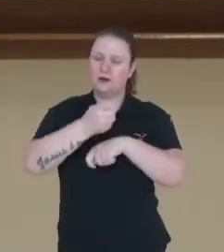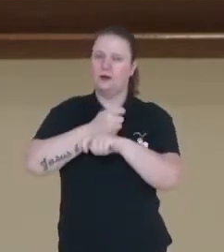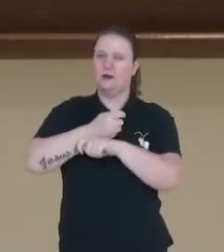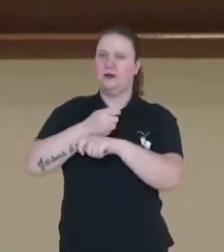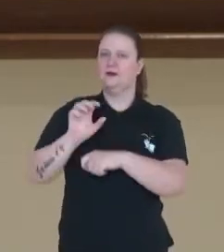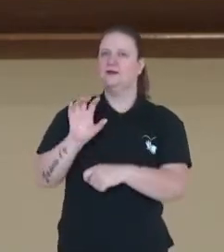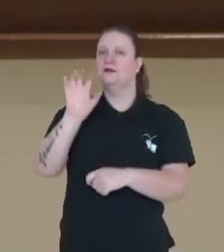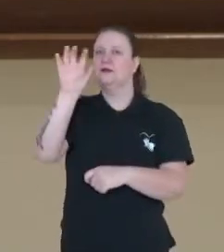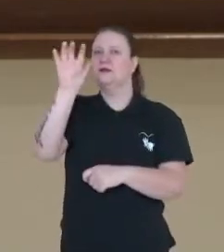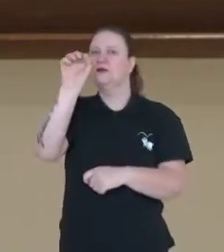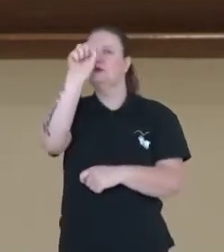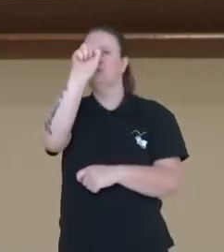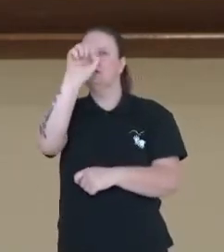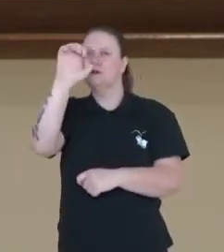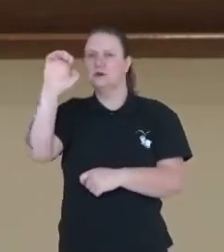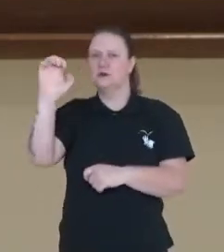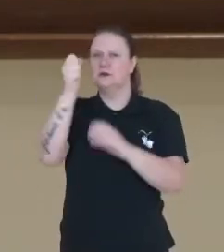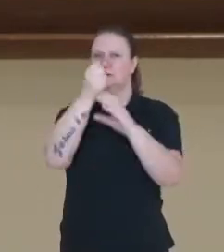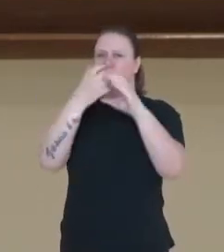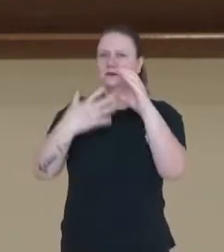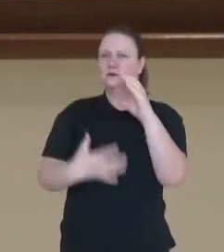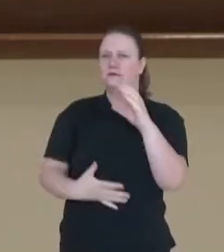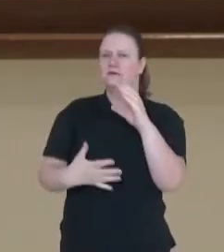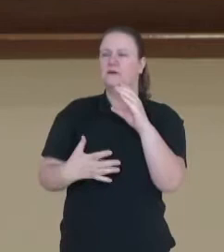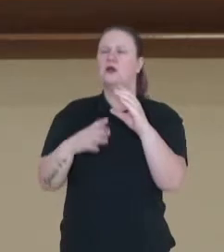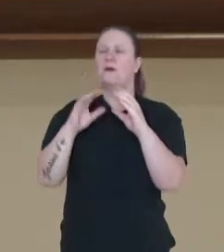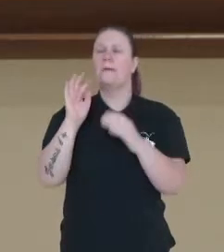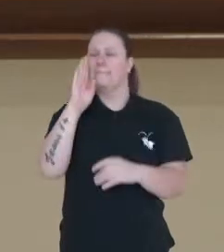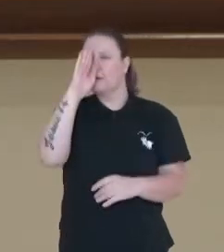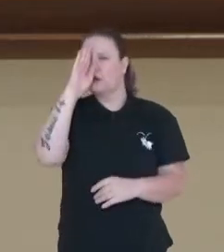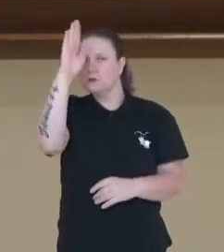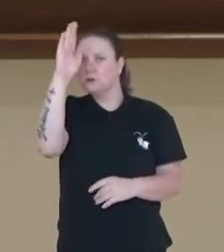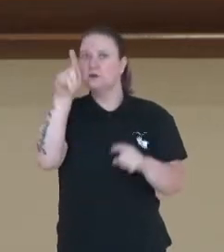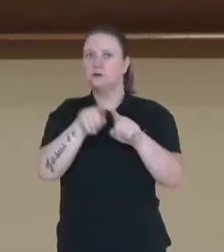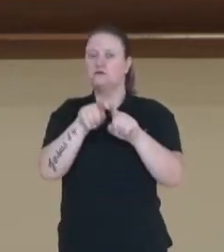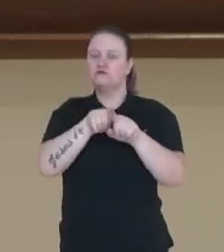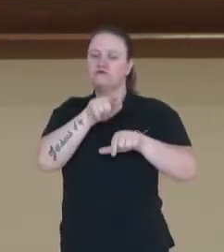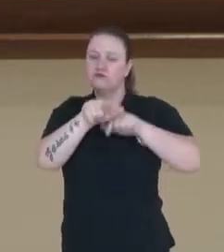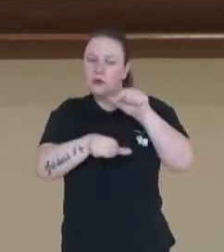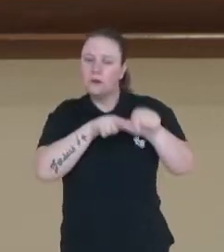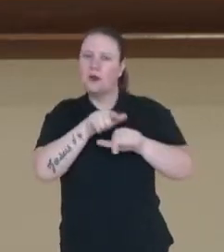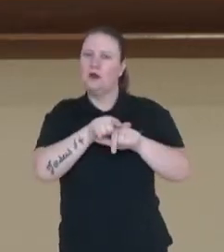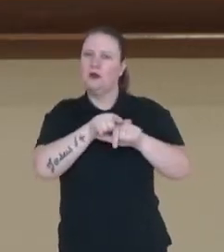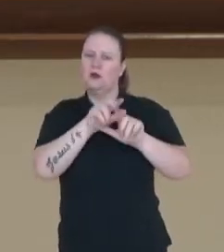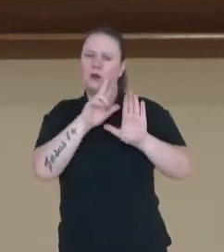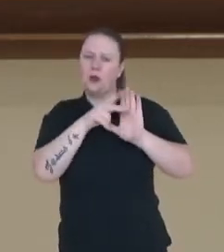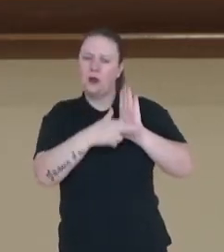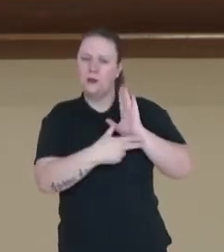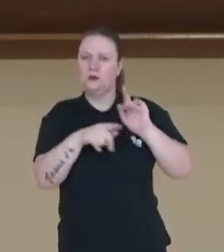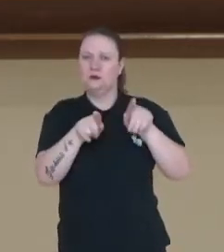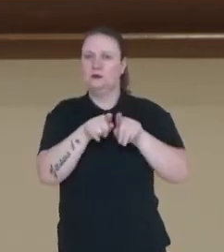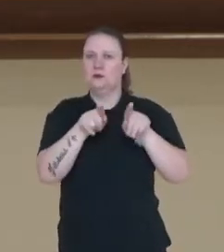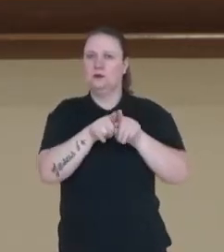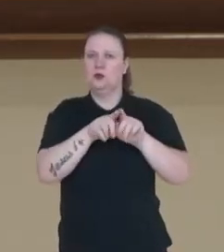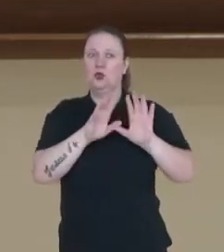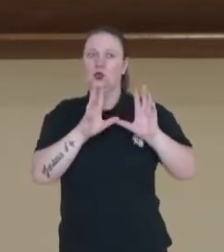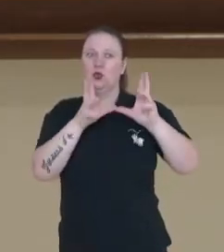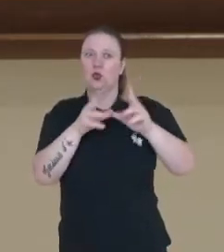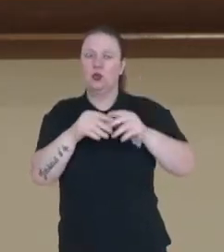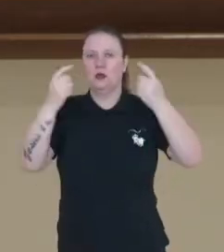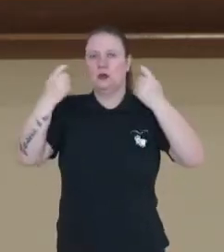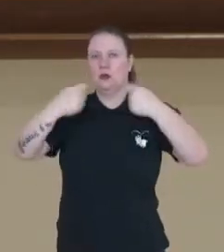Principais características, atividades desenvolvidas no setor e a infraestrutura que é necessária para que as